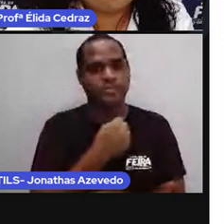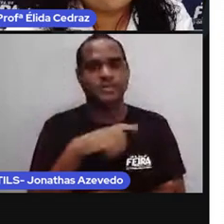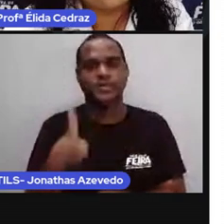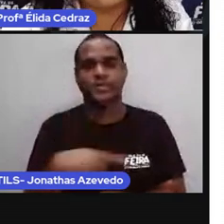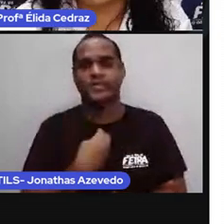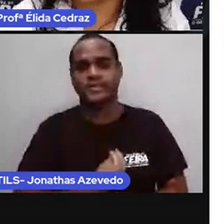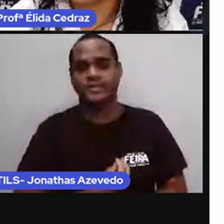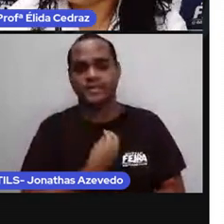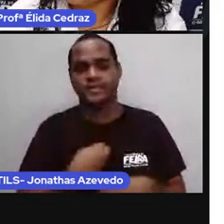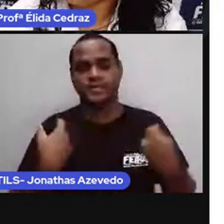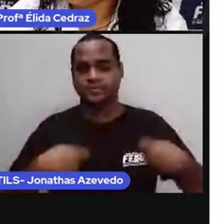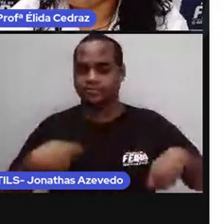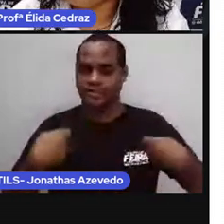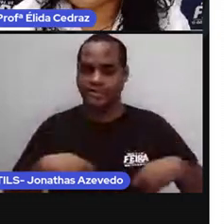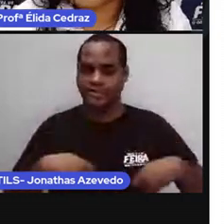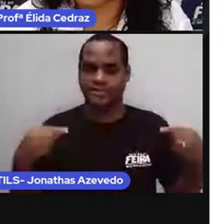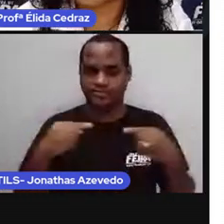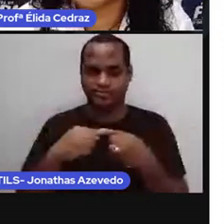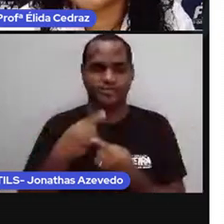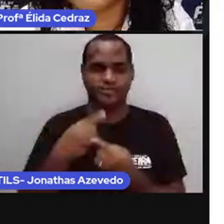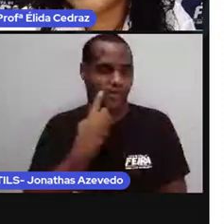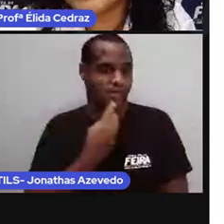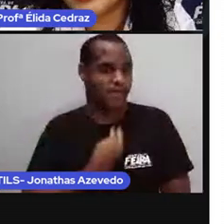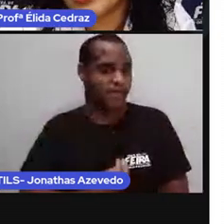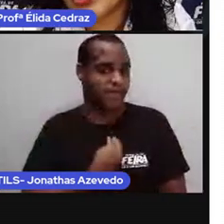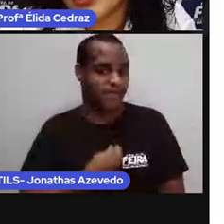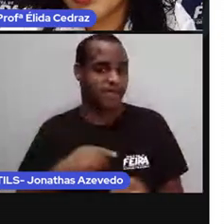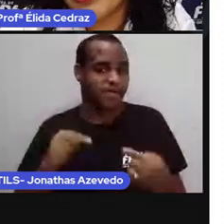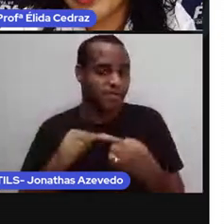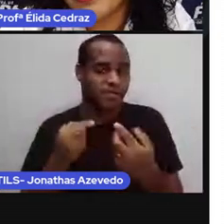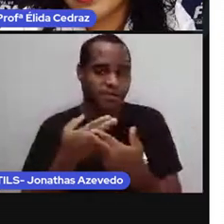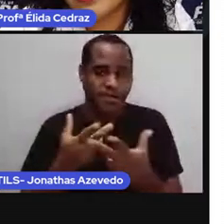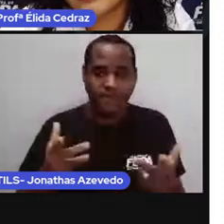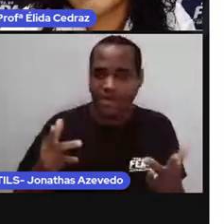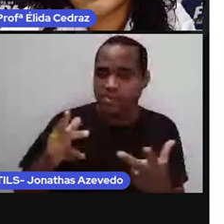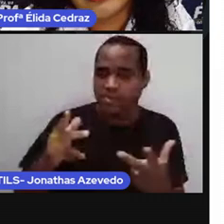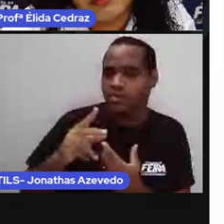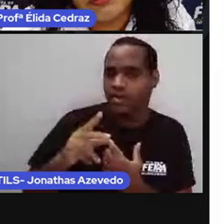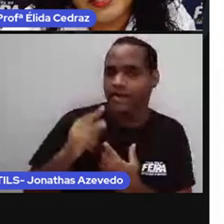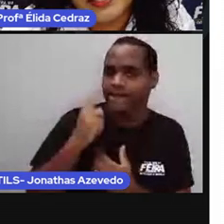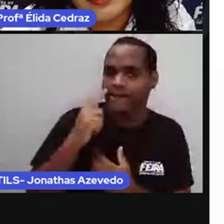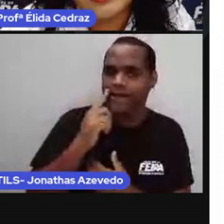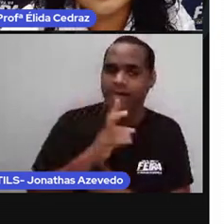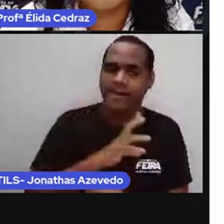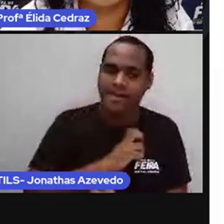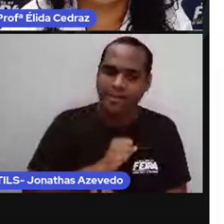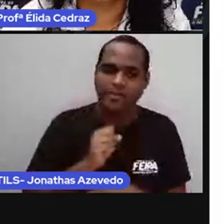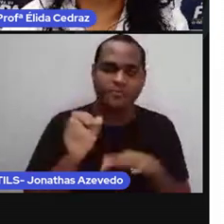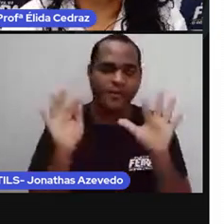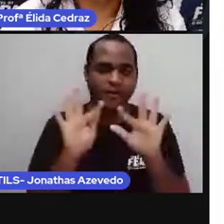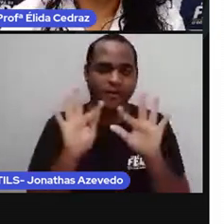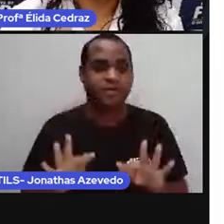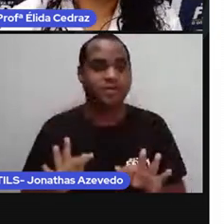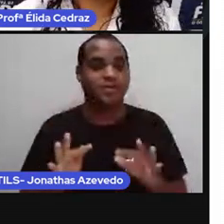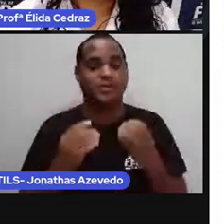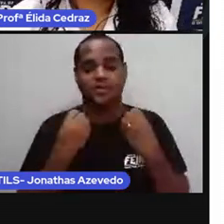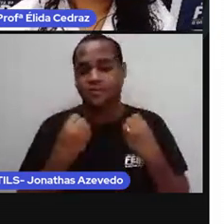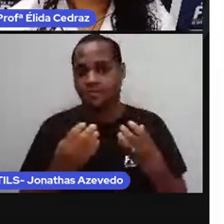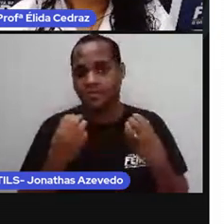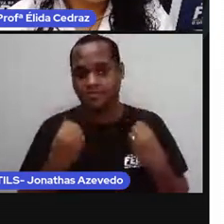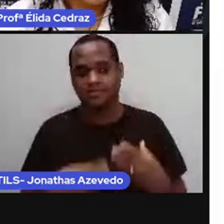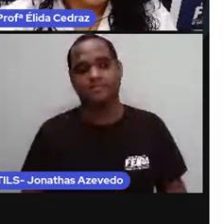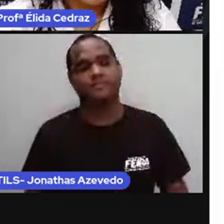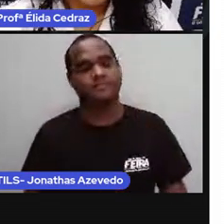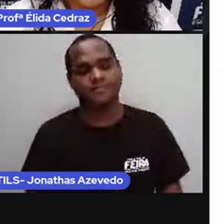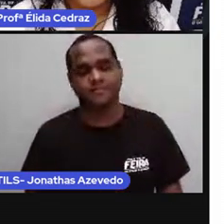aproveitar a vida da melhor forma, fazendo as pessoas que te amam e que você ama feliz. Podemos